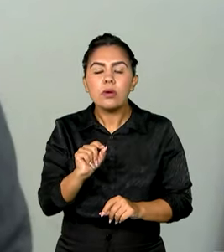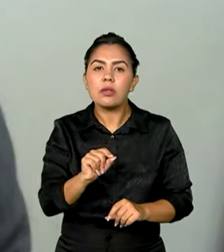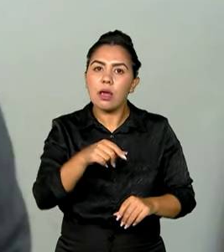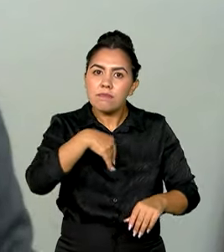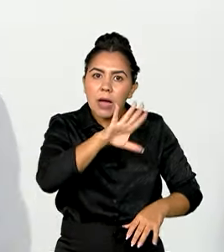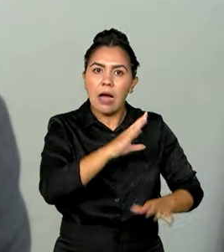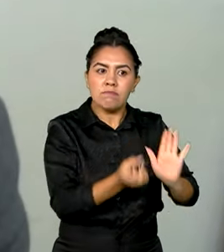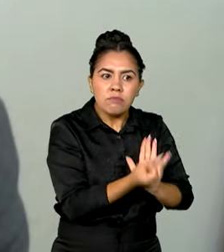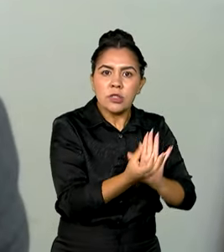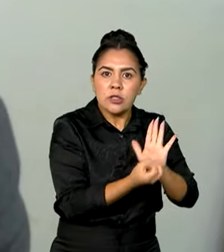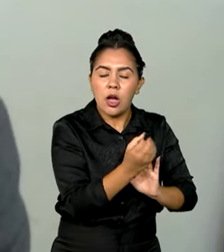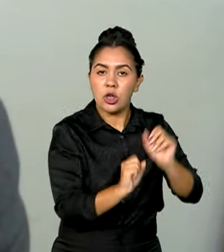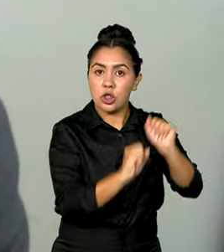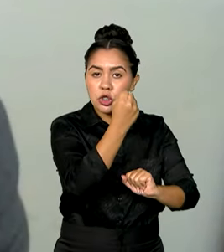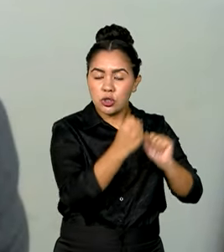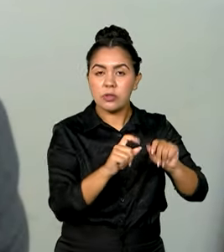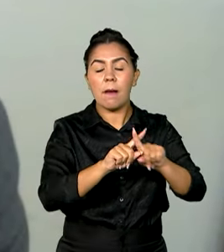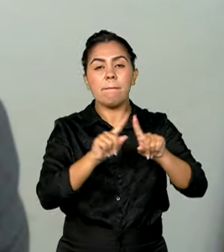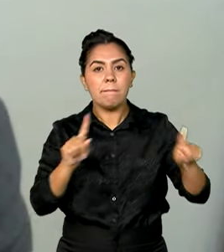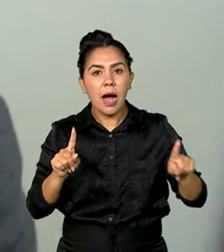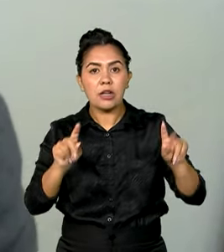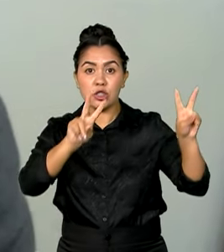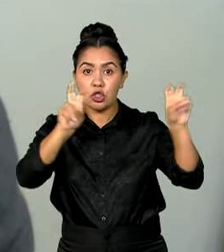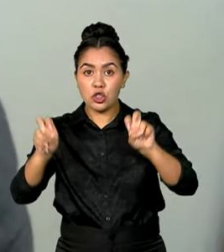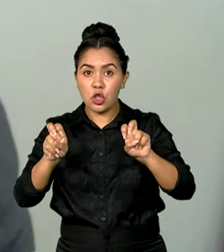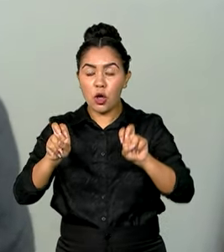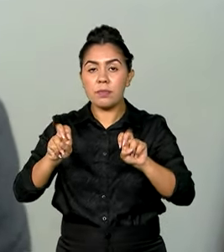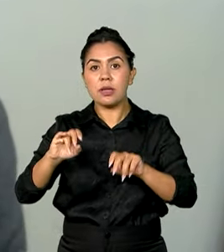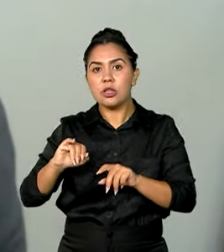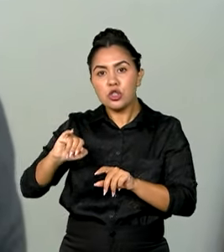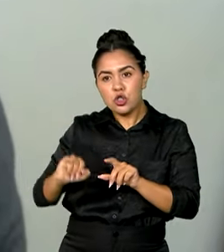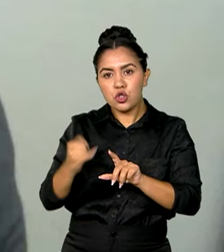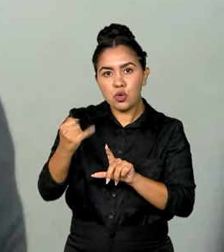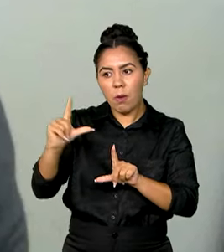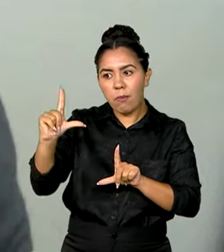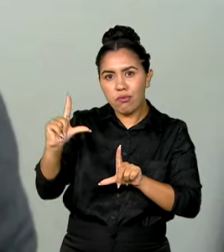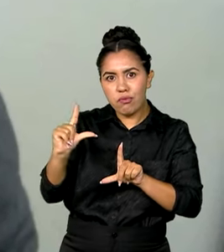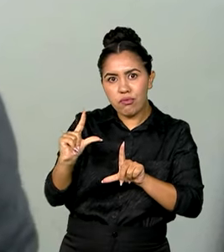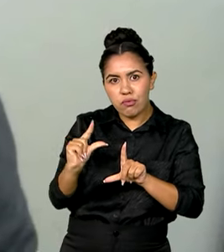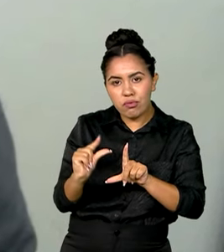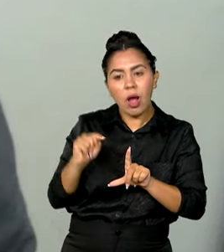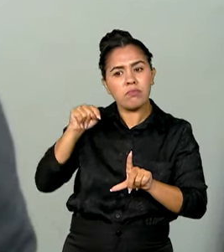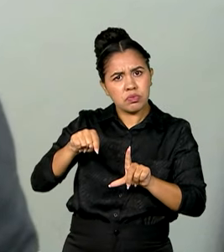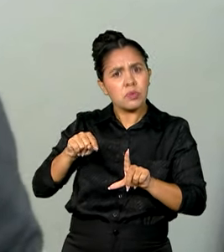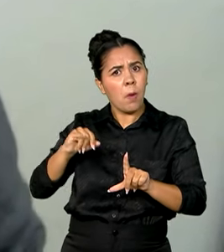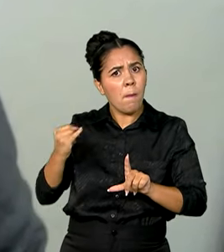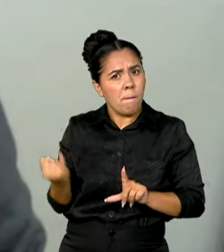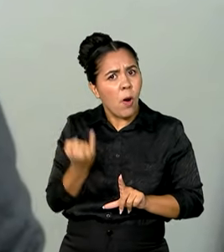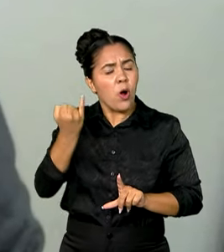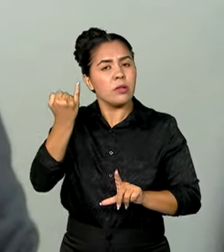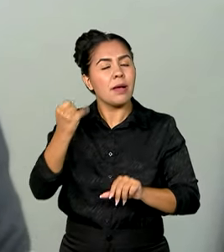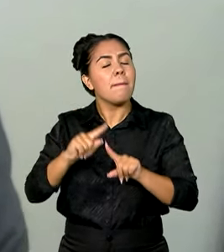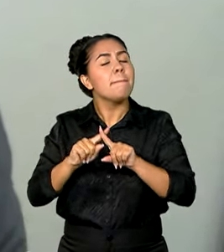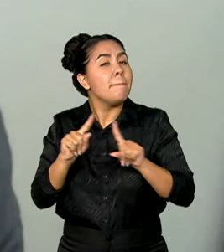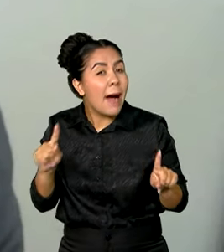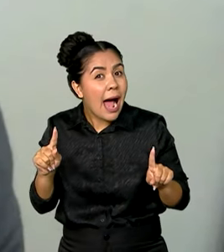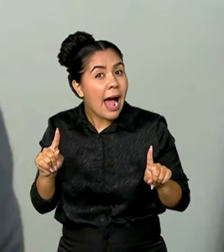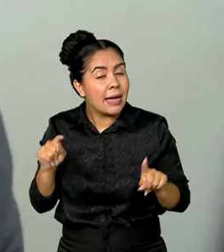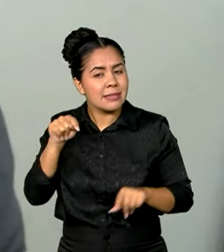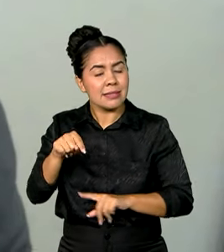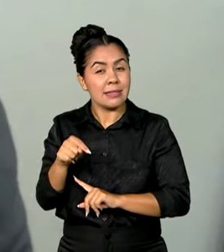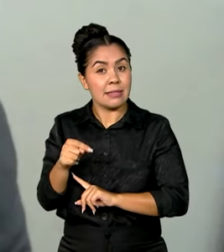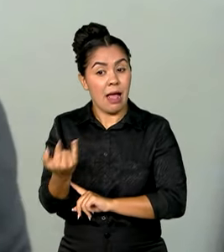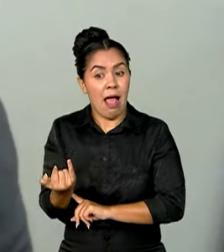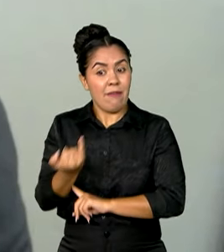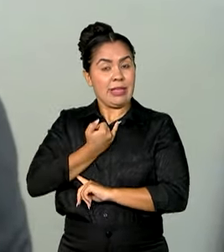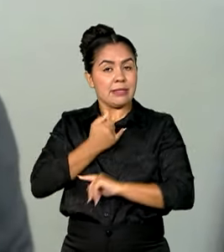indústria nacional. O movimento de redução de juros foi importante, mas ele acende uma luz amarela